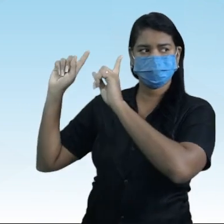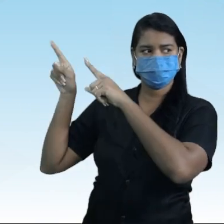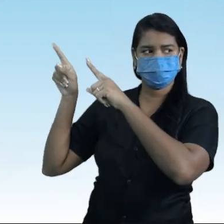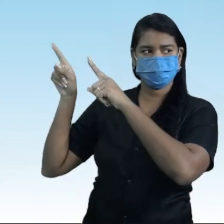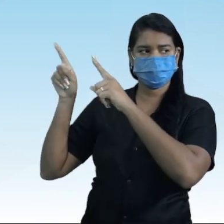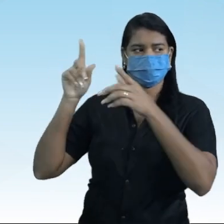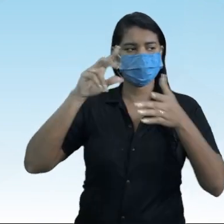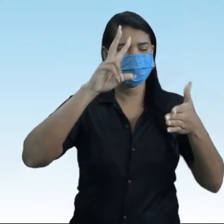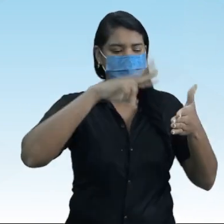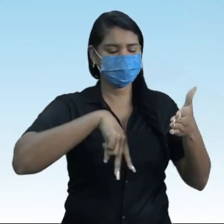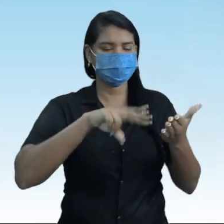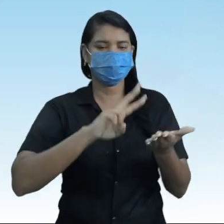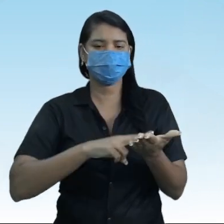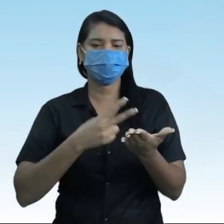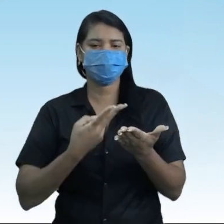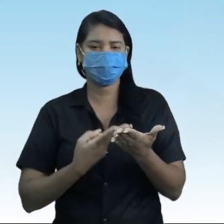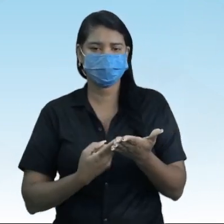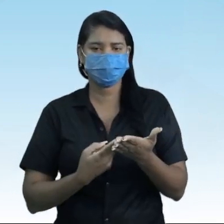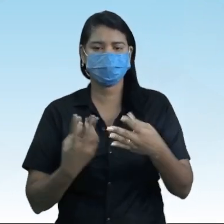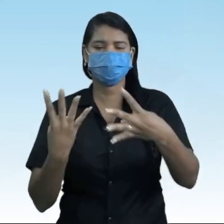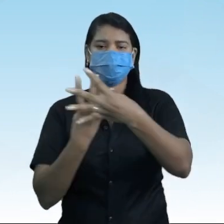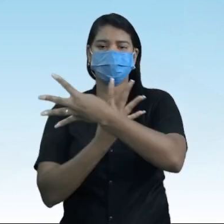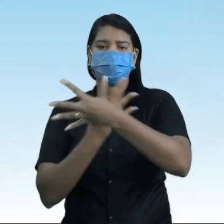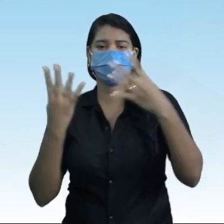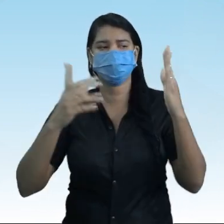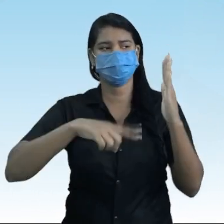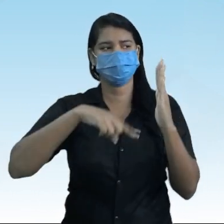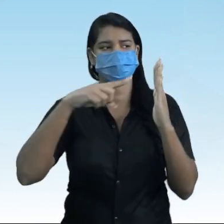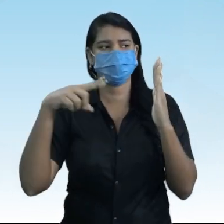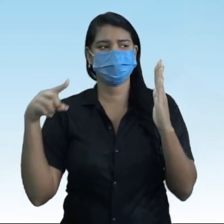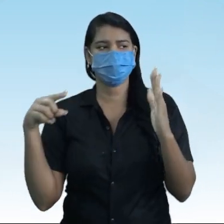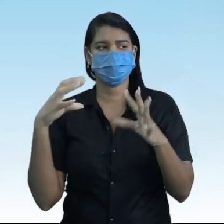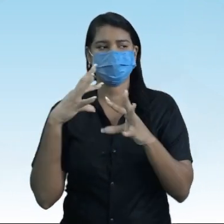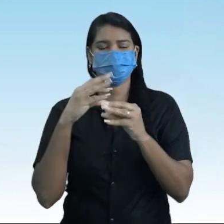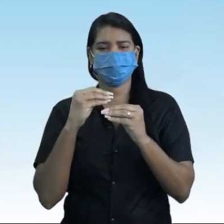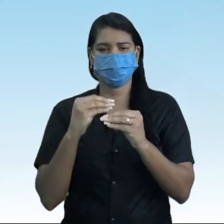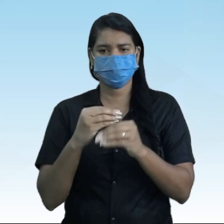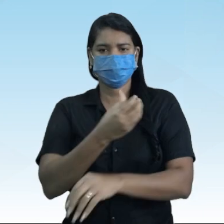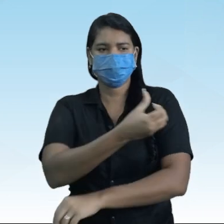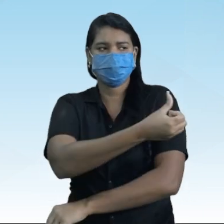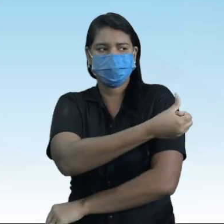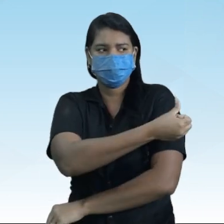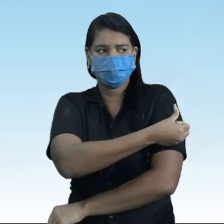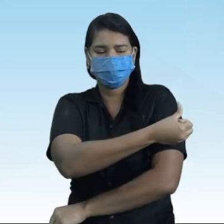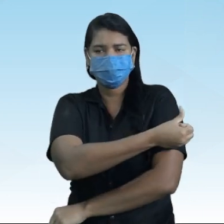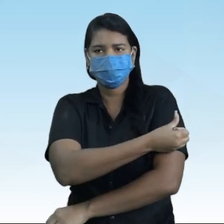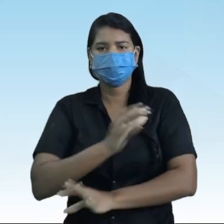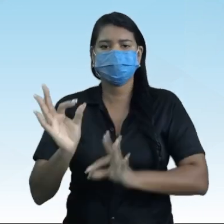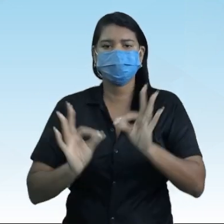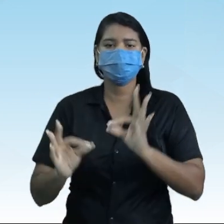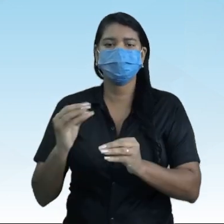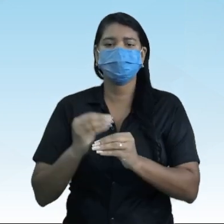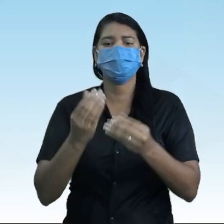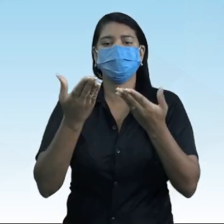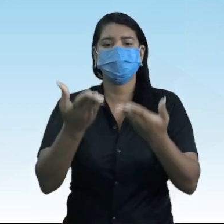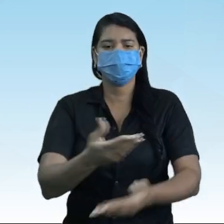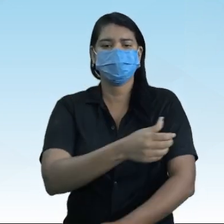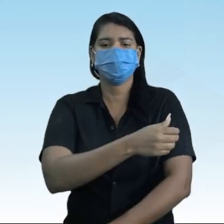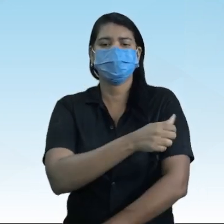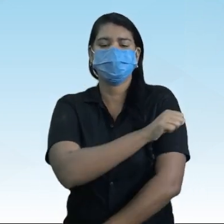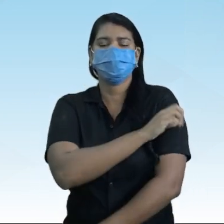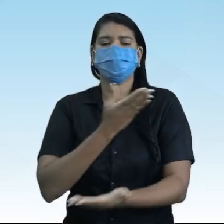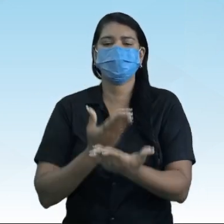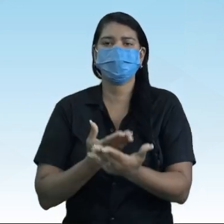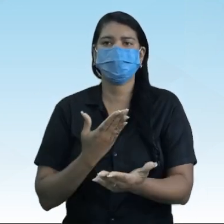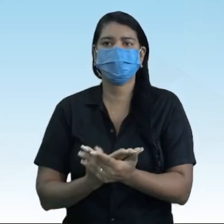interpretação de tabelas de gráficos, ela cabe exatamente no sexto ano. e prepara o teu aluno para a